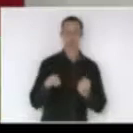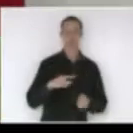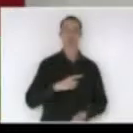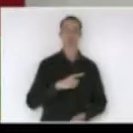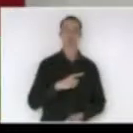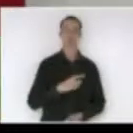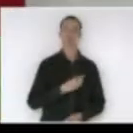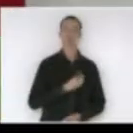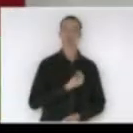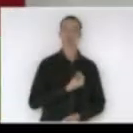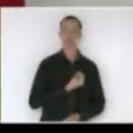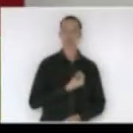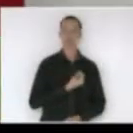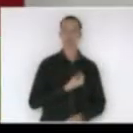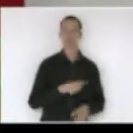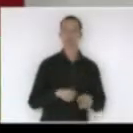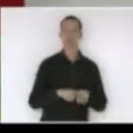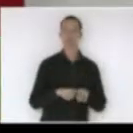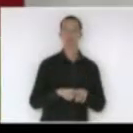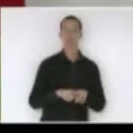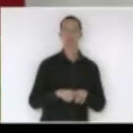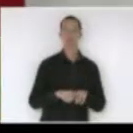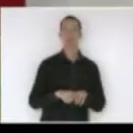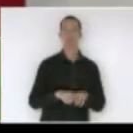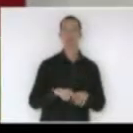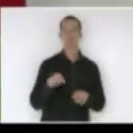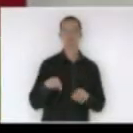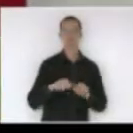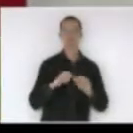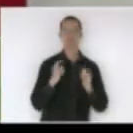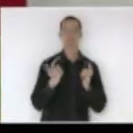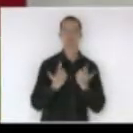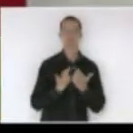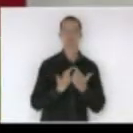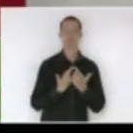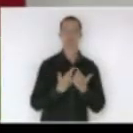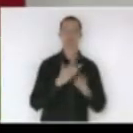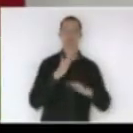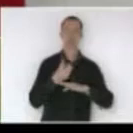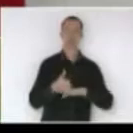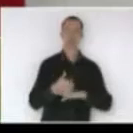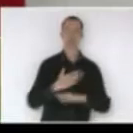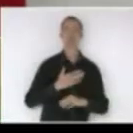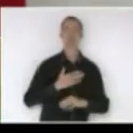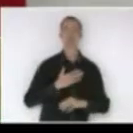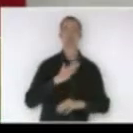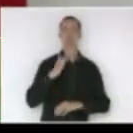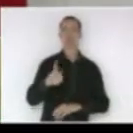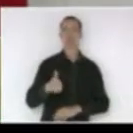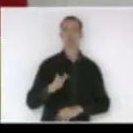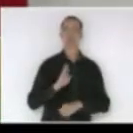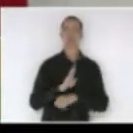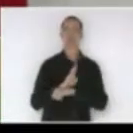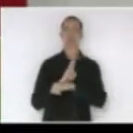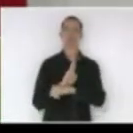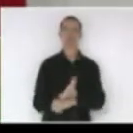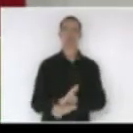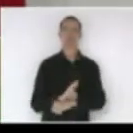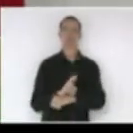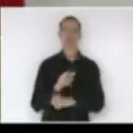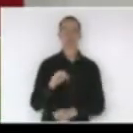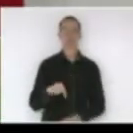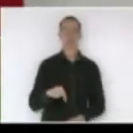por parte da Assembleia Legislativa lá estive representando este parlamento